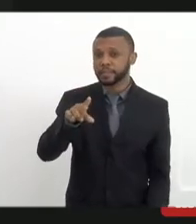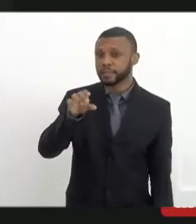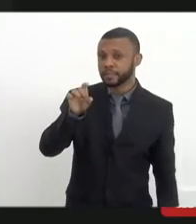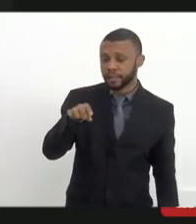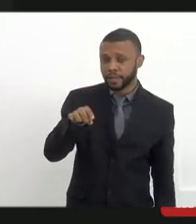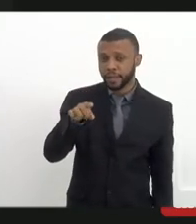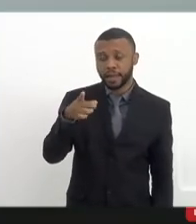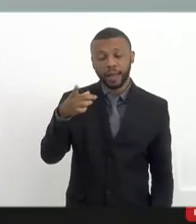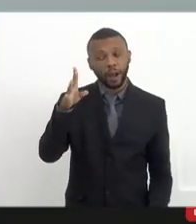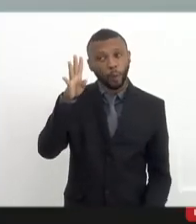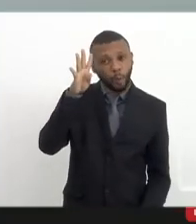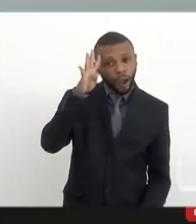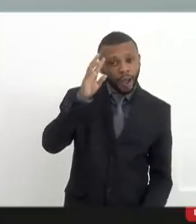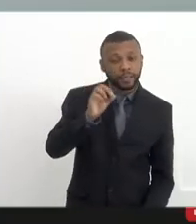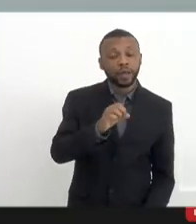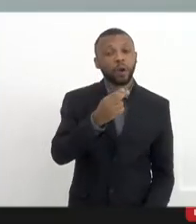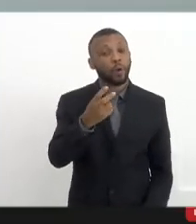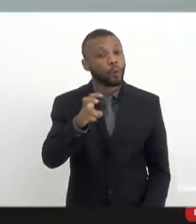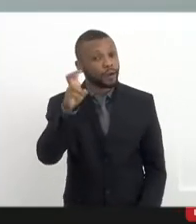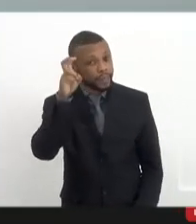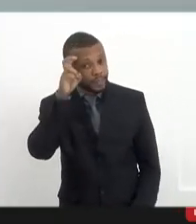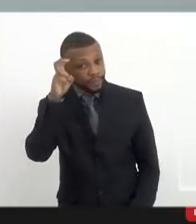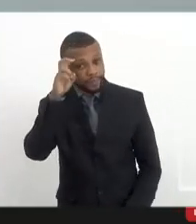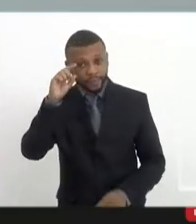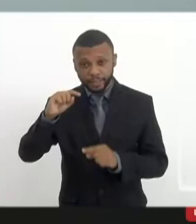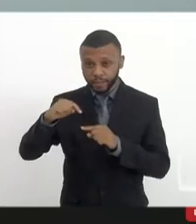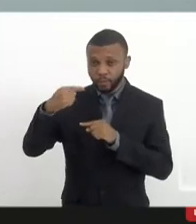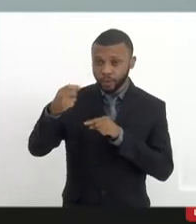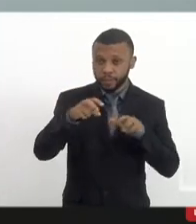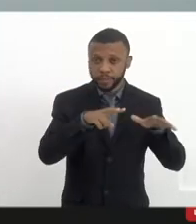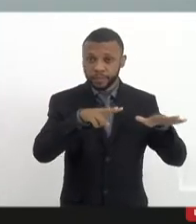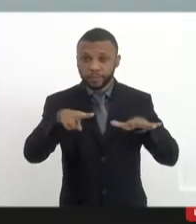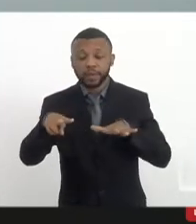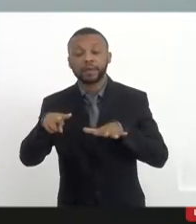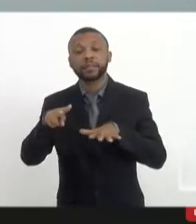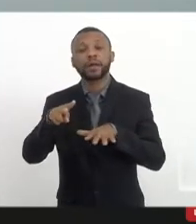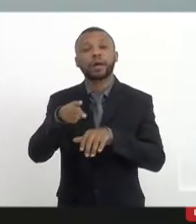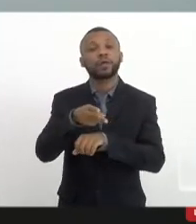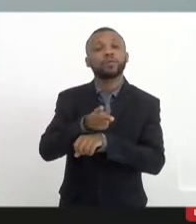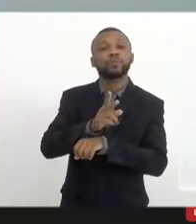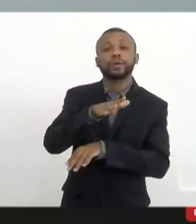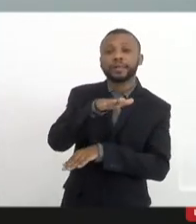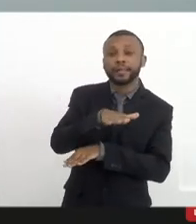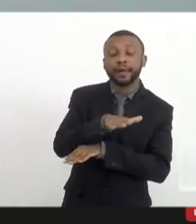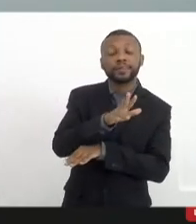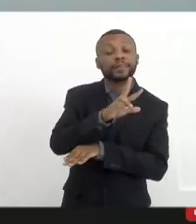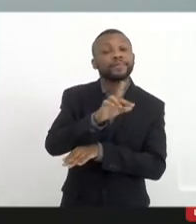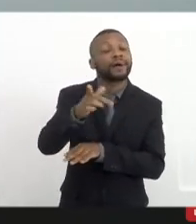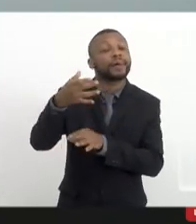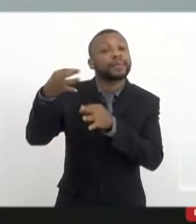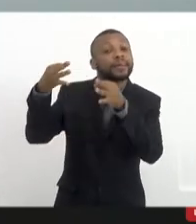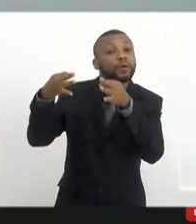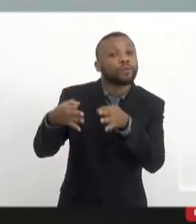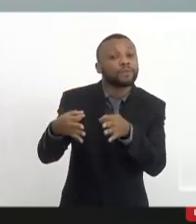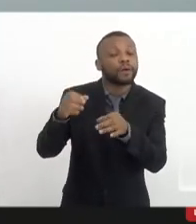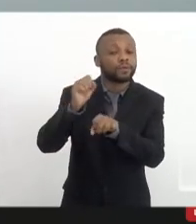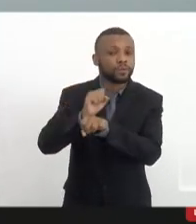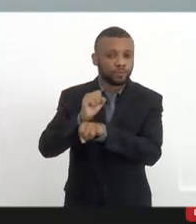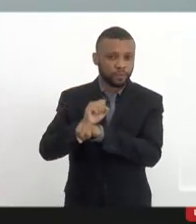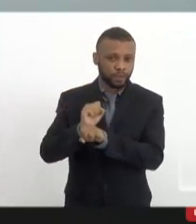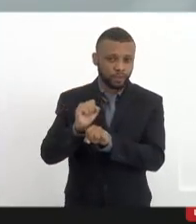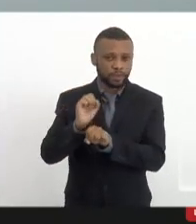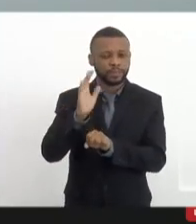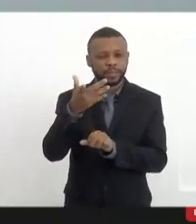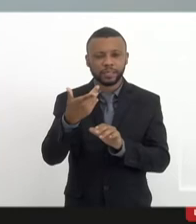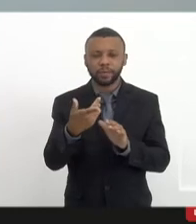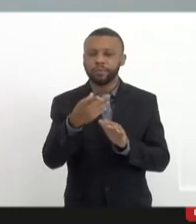quarta ou quinta-feira na próxima semana, às 14 horas. Isso ainda será confirmado, mas nós estamos encaminhando uma